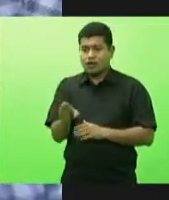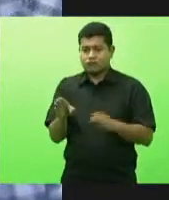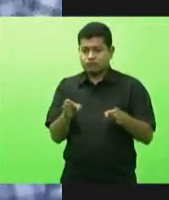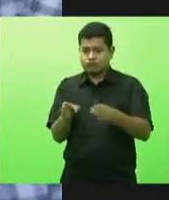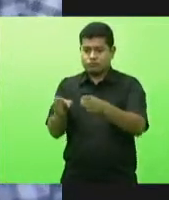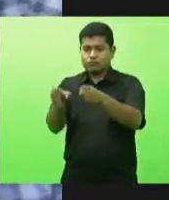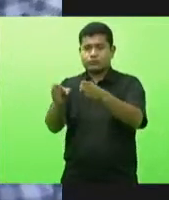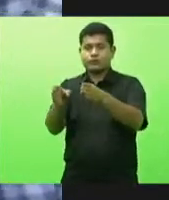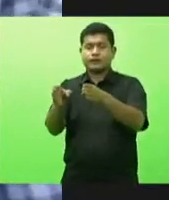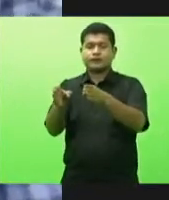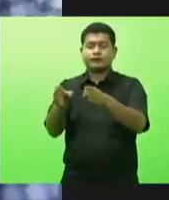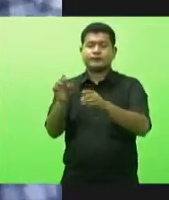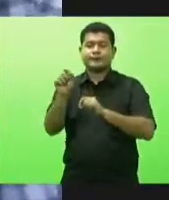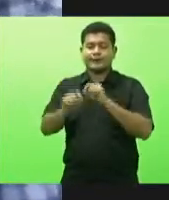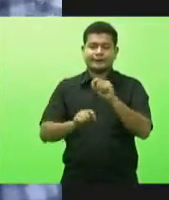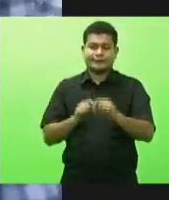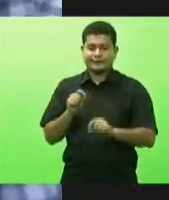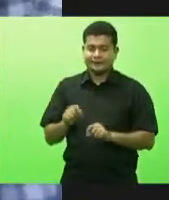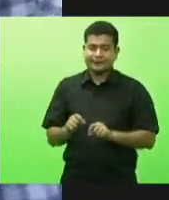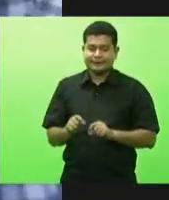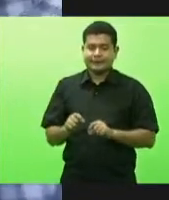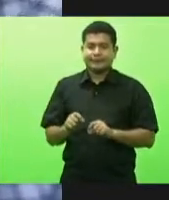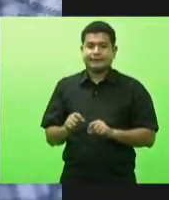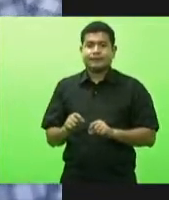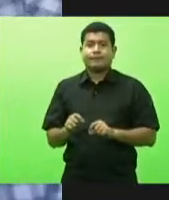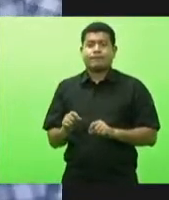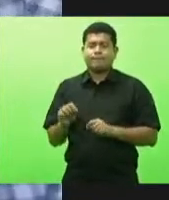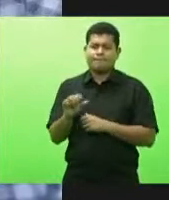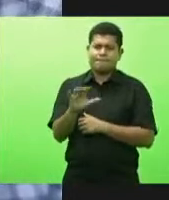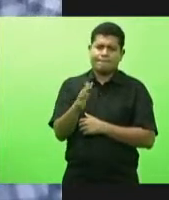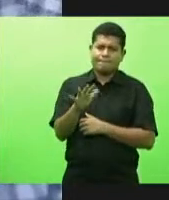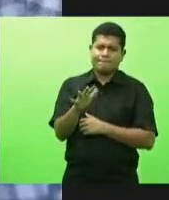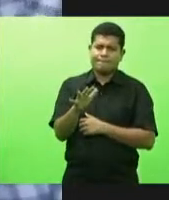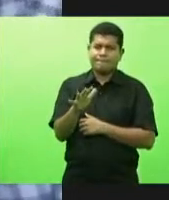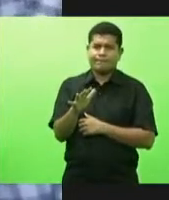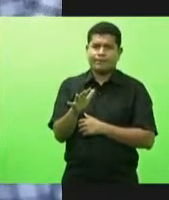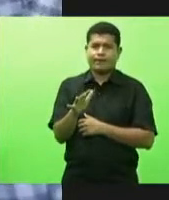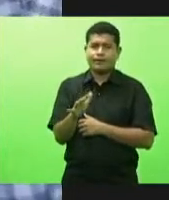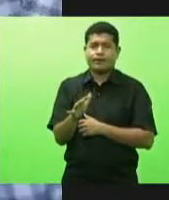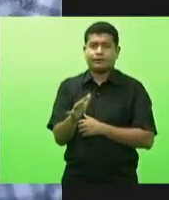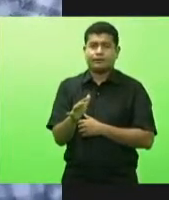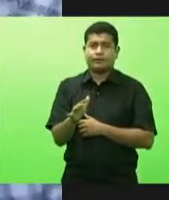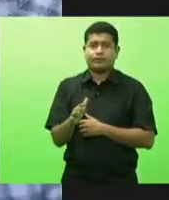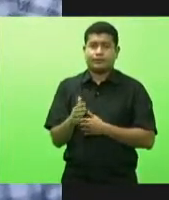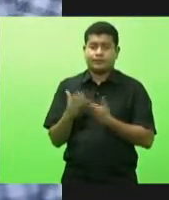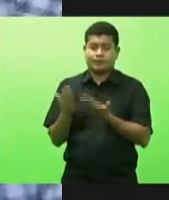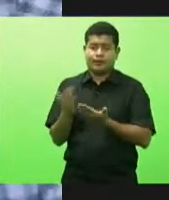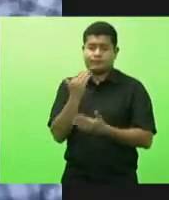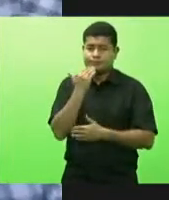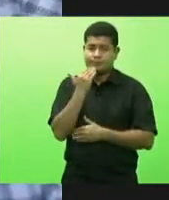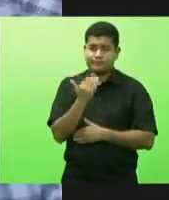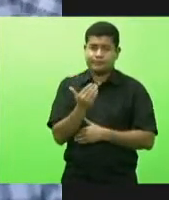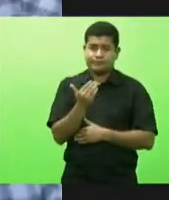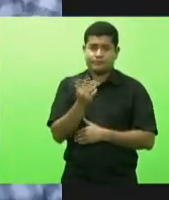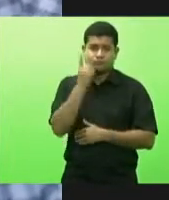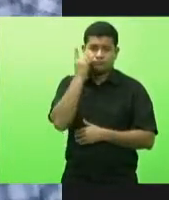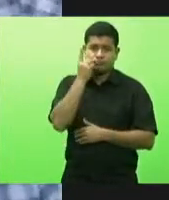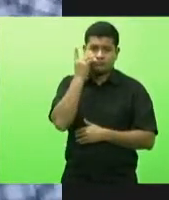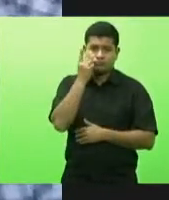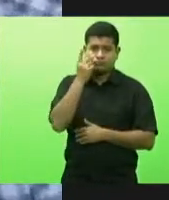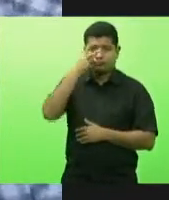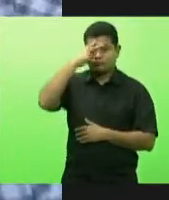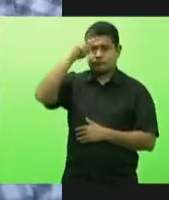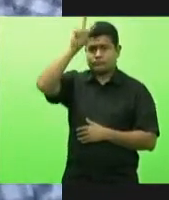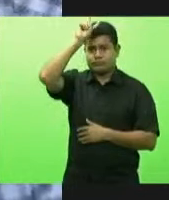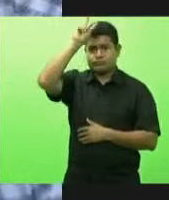Amin e secretário Mota dentro mais ou menos daquilo que que pediu o deputado Vicente